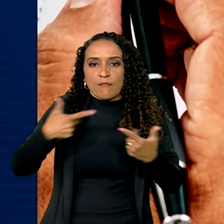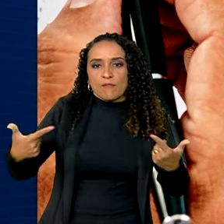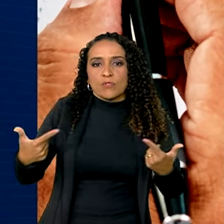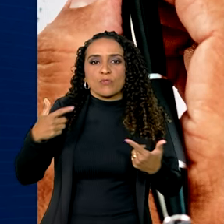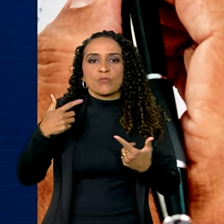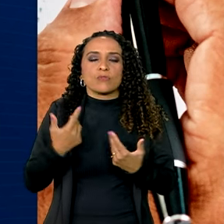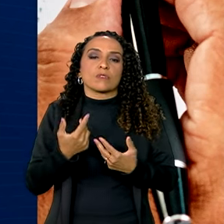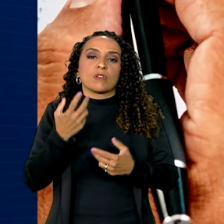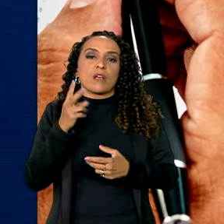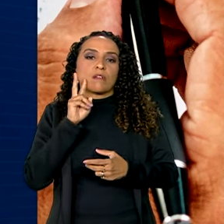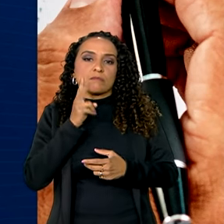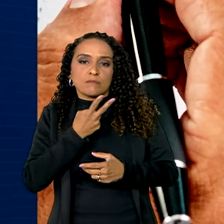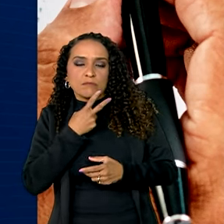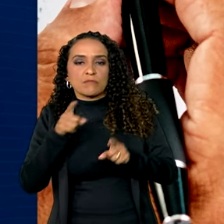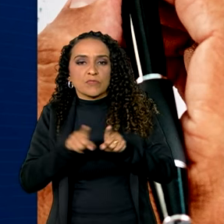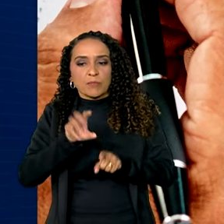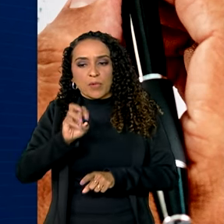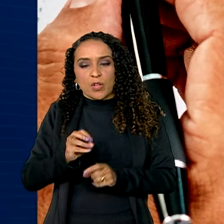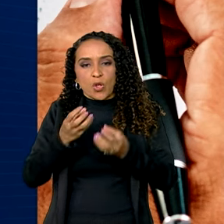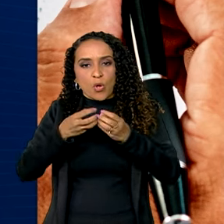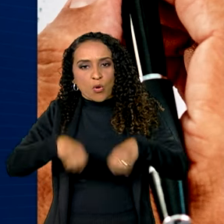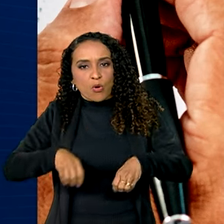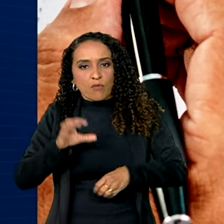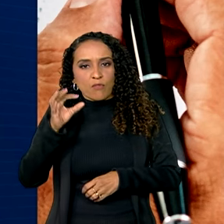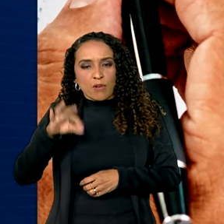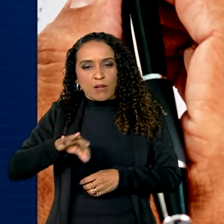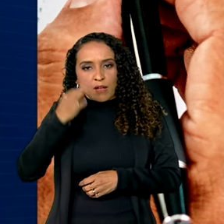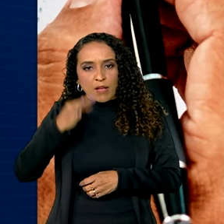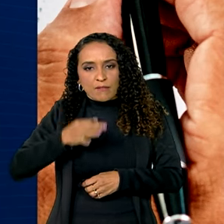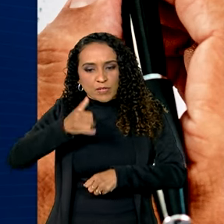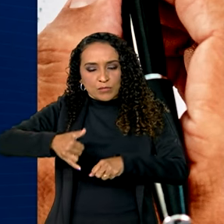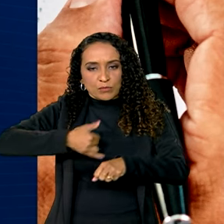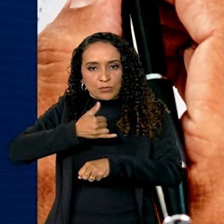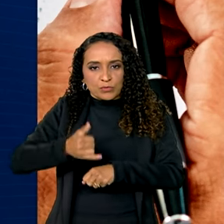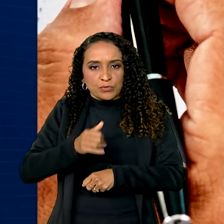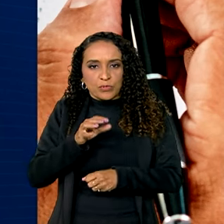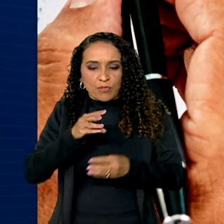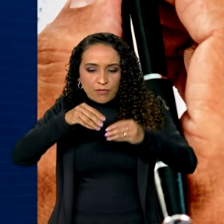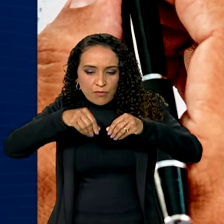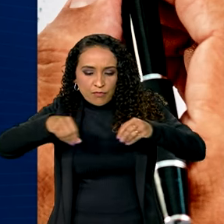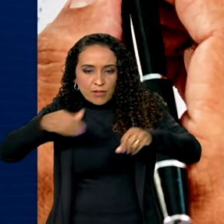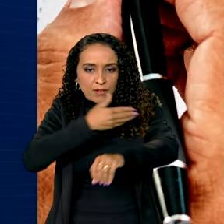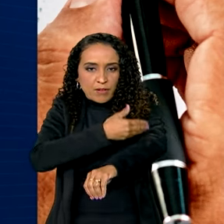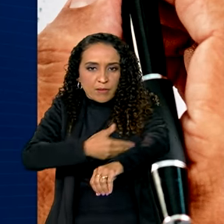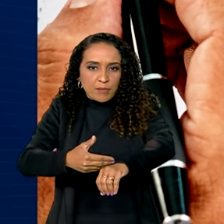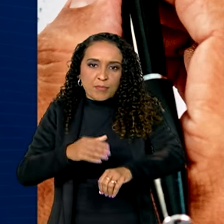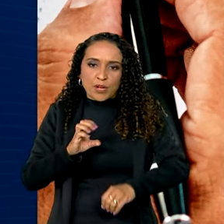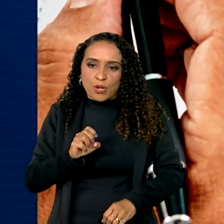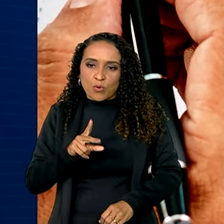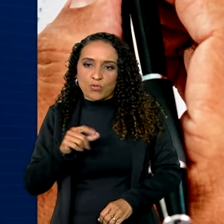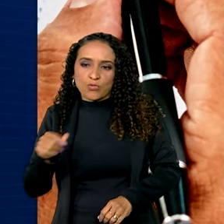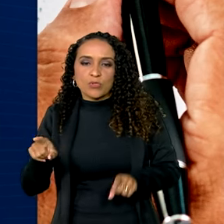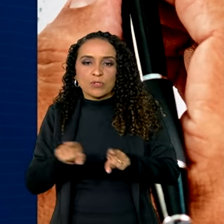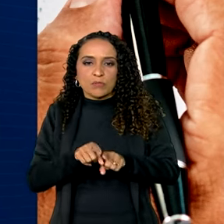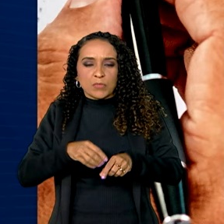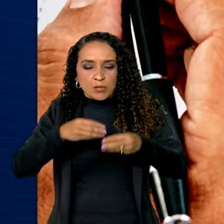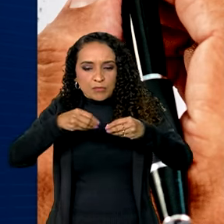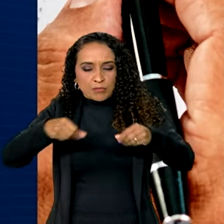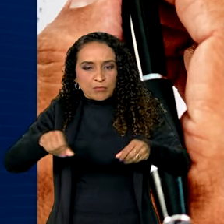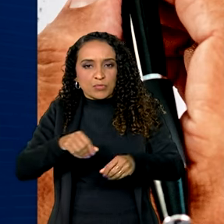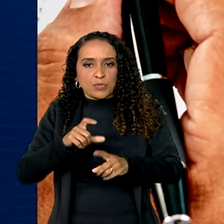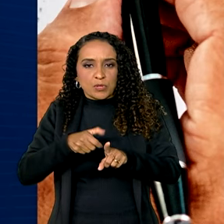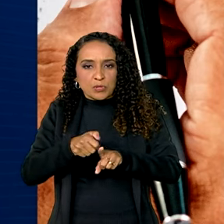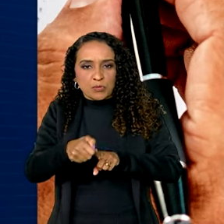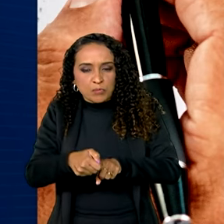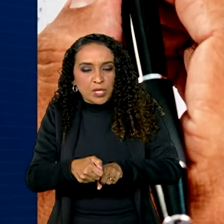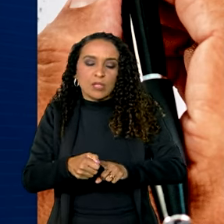legumes e verduras, ovos, café, óleo de soja, farinha de mandioca, cuscuz e flocos de milho, farinha de